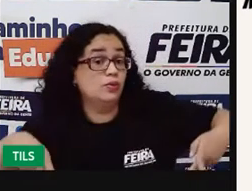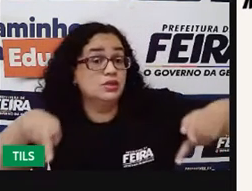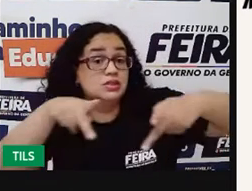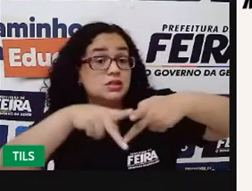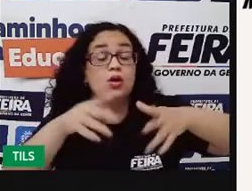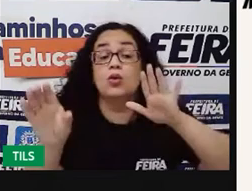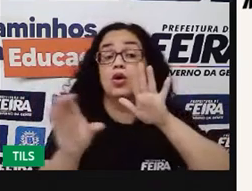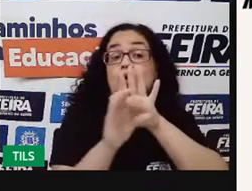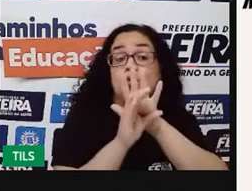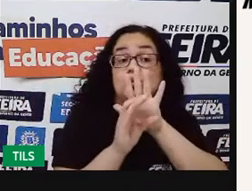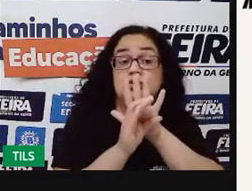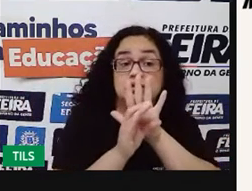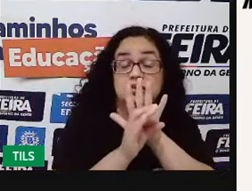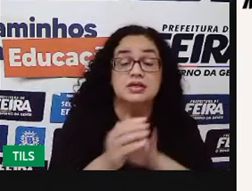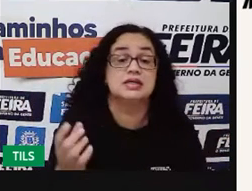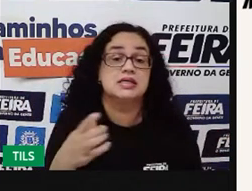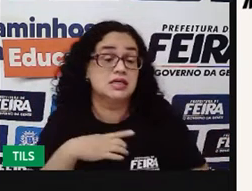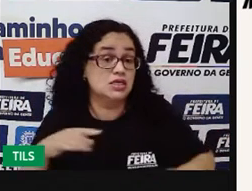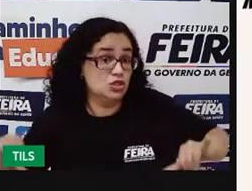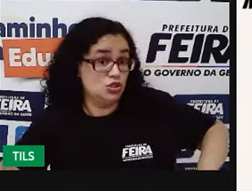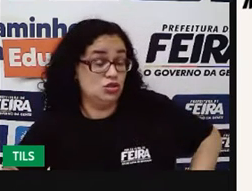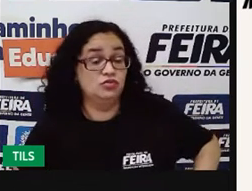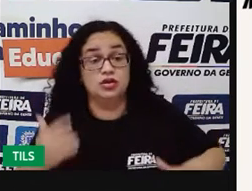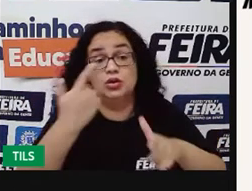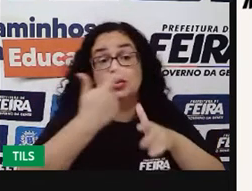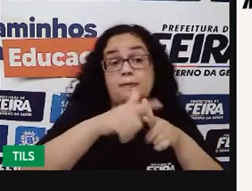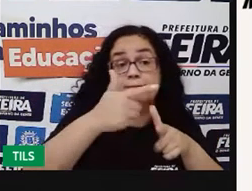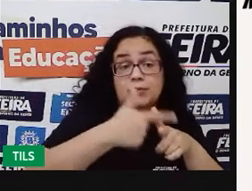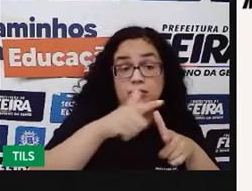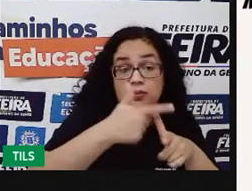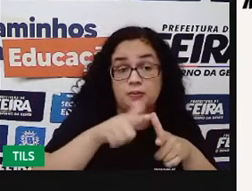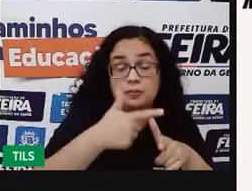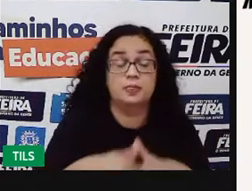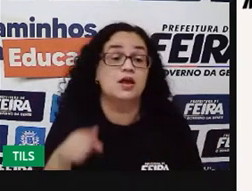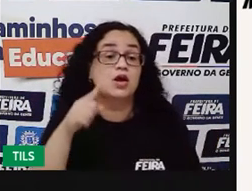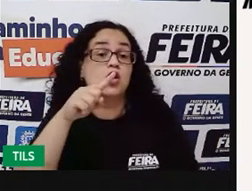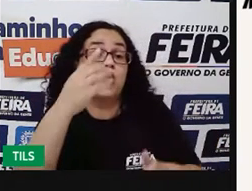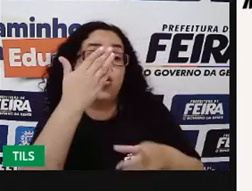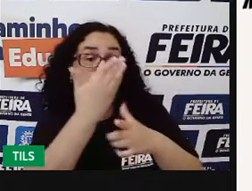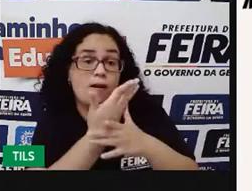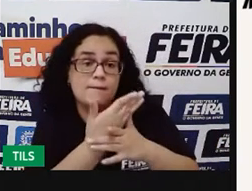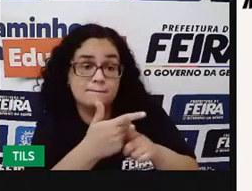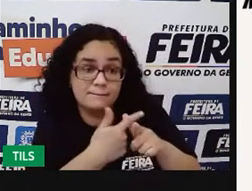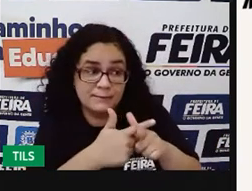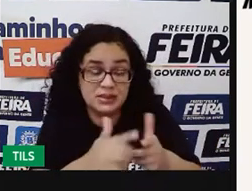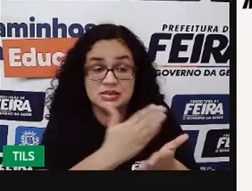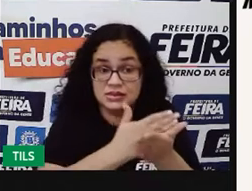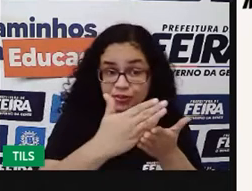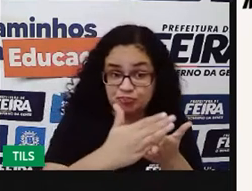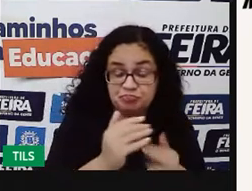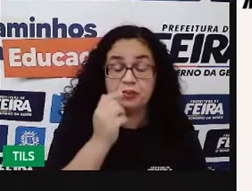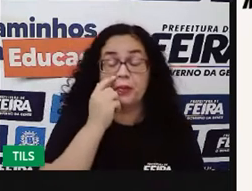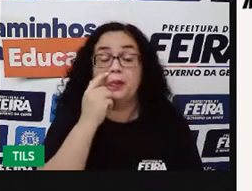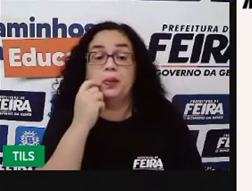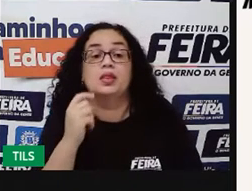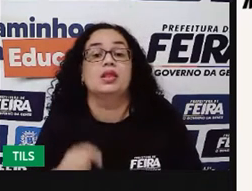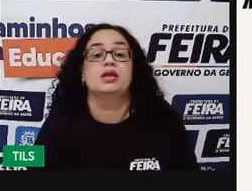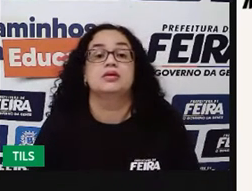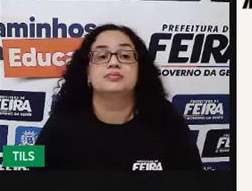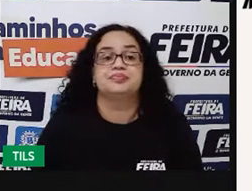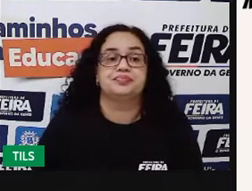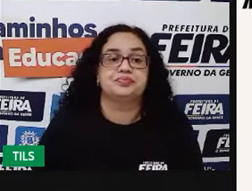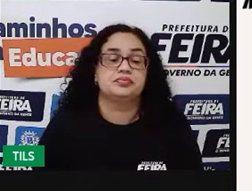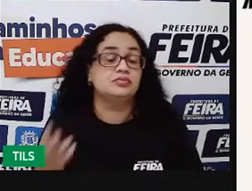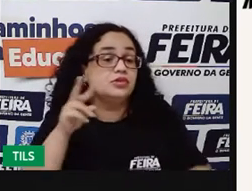comunidade, né? Que está sofrendo um problema. Para quê? Para você começar a buscar soluções. E aí,